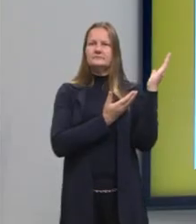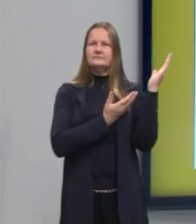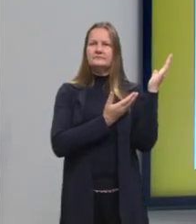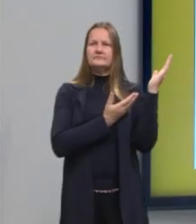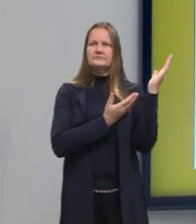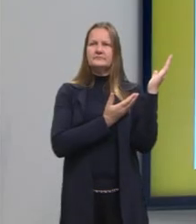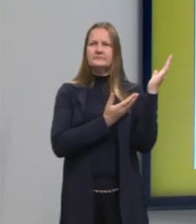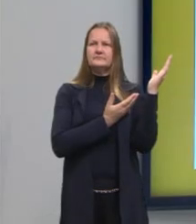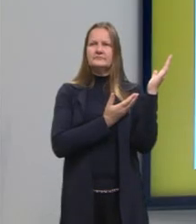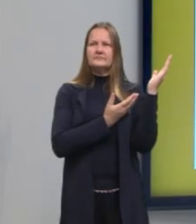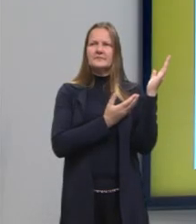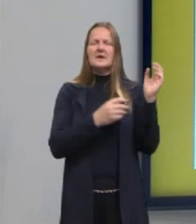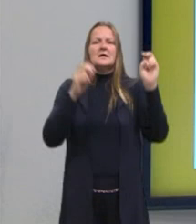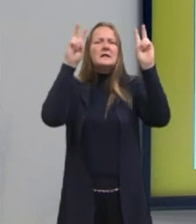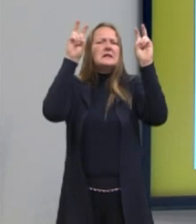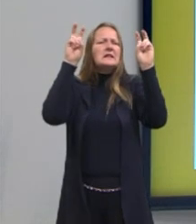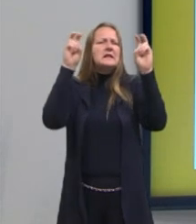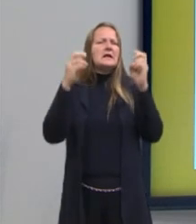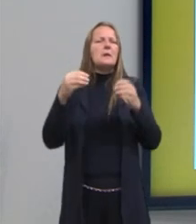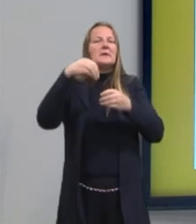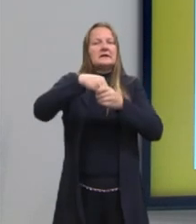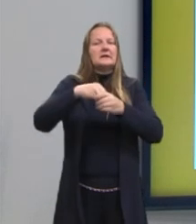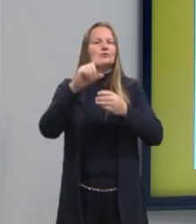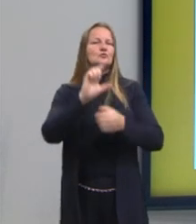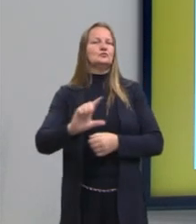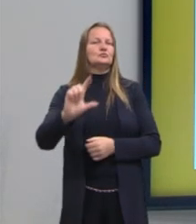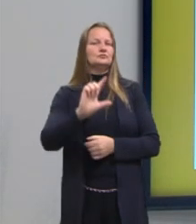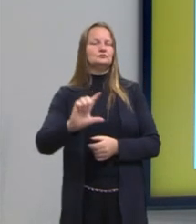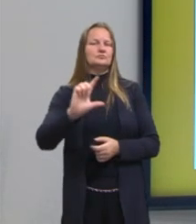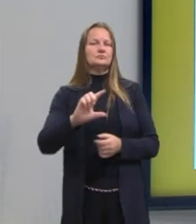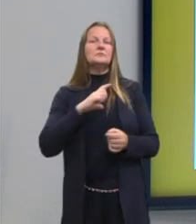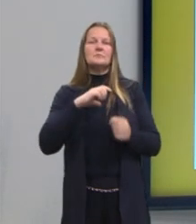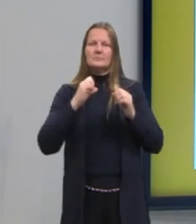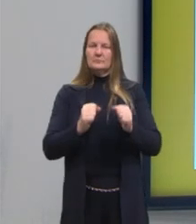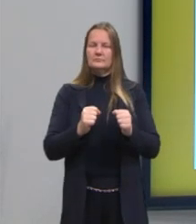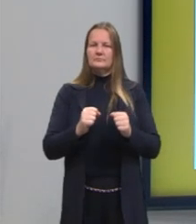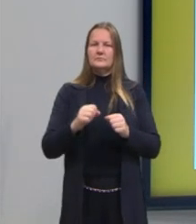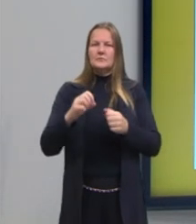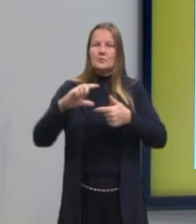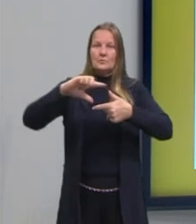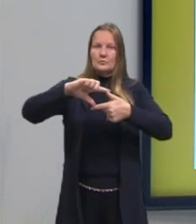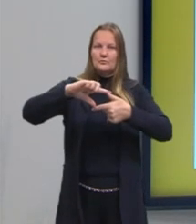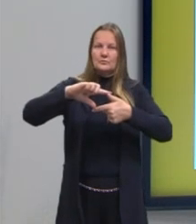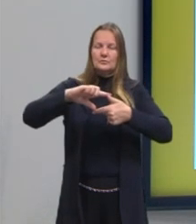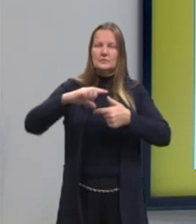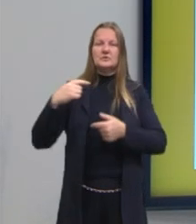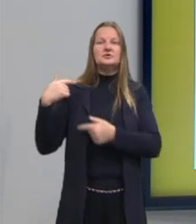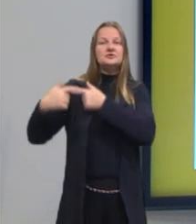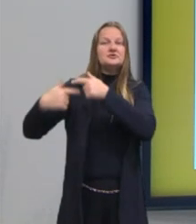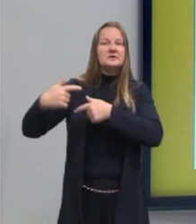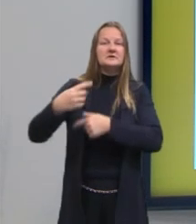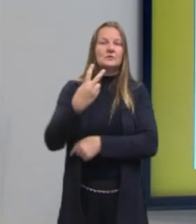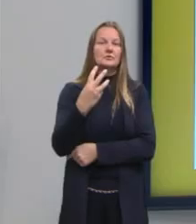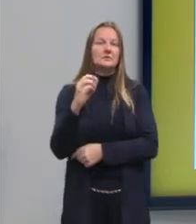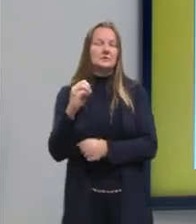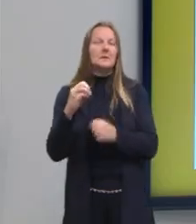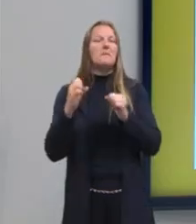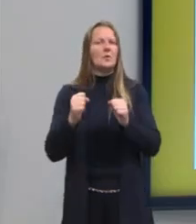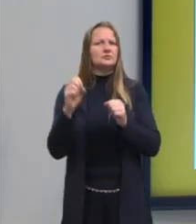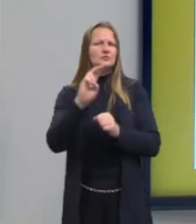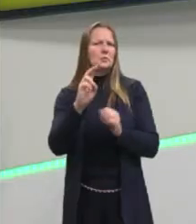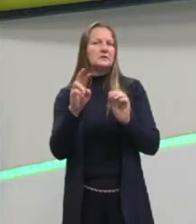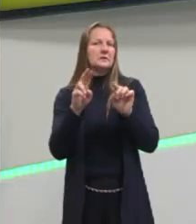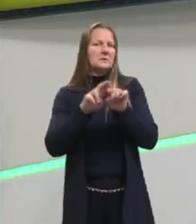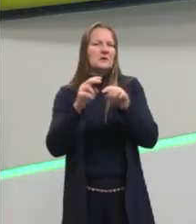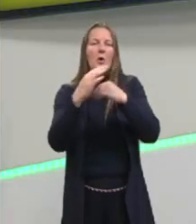A temática, então, que temas que são tratados? A gente também pode chamar esse modernismo, essa geração de 30, de regionalista. Porque a